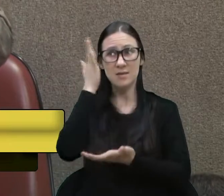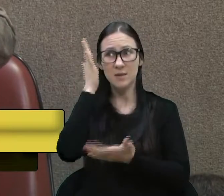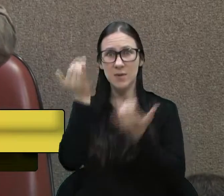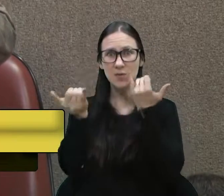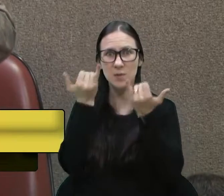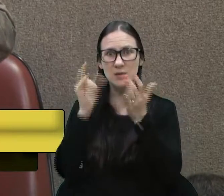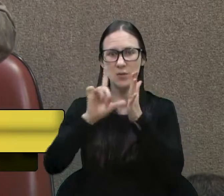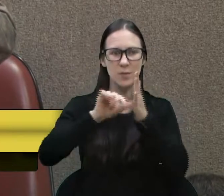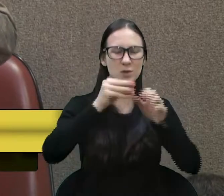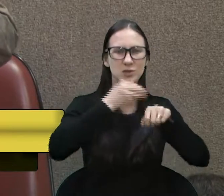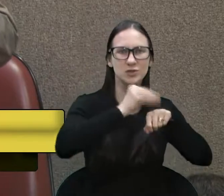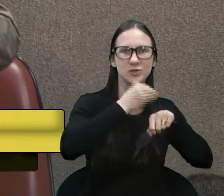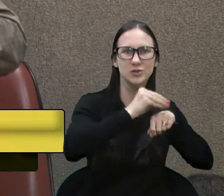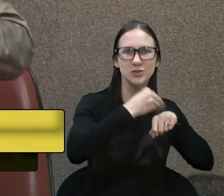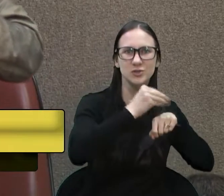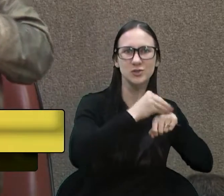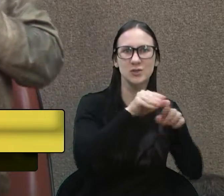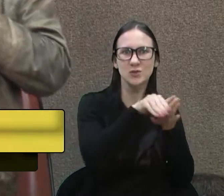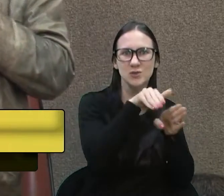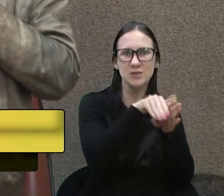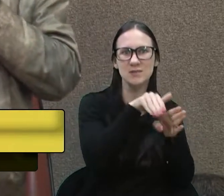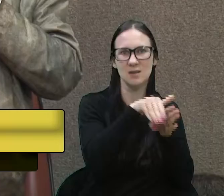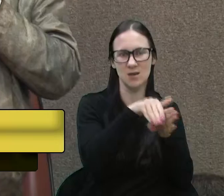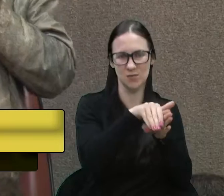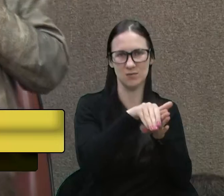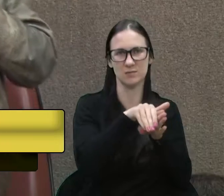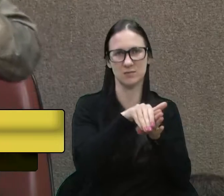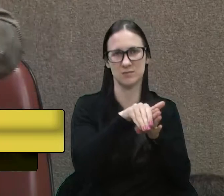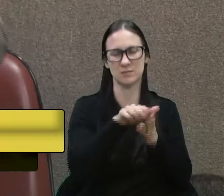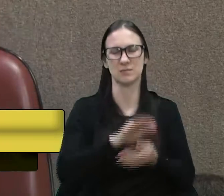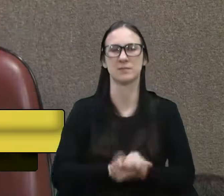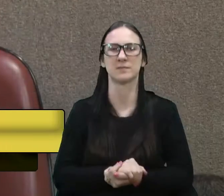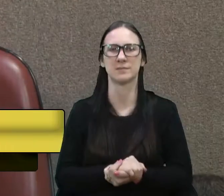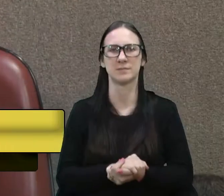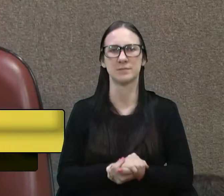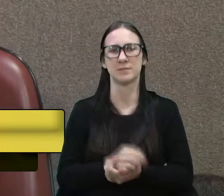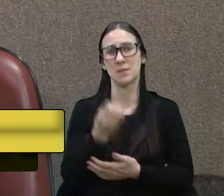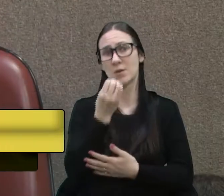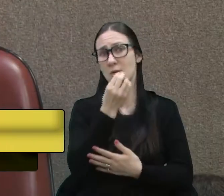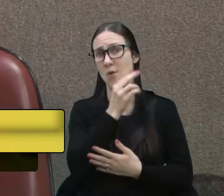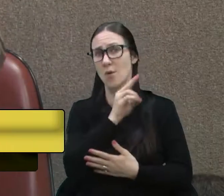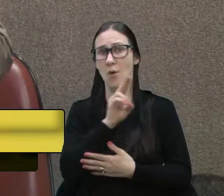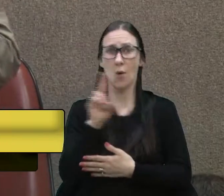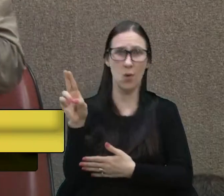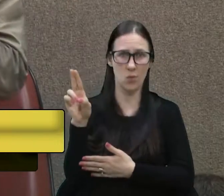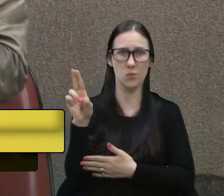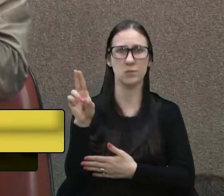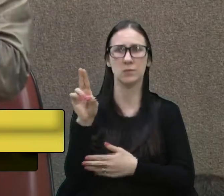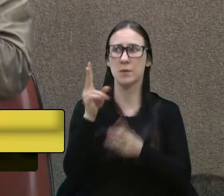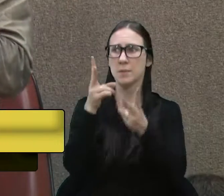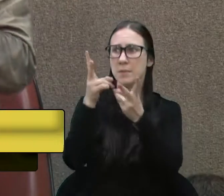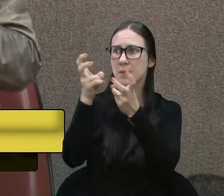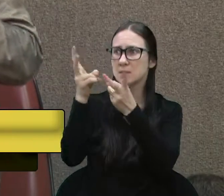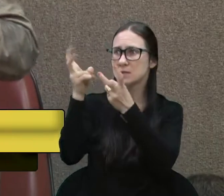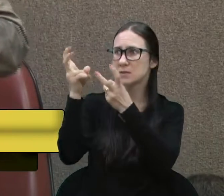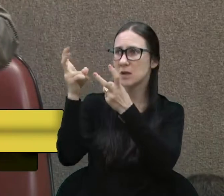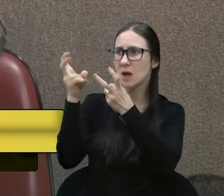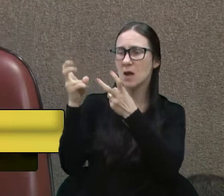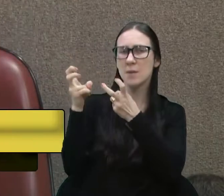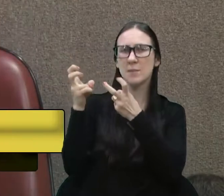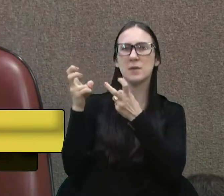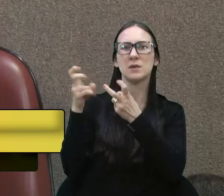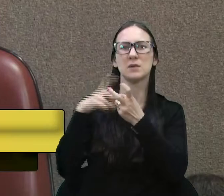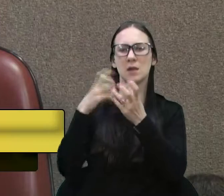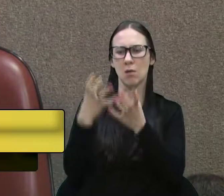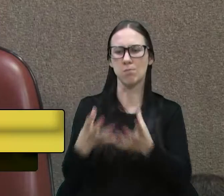Sugestões. Ou nós vamos continuar olhando os containers, do jeito que estão na cidade, não vão fazer